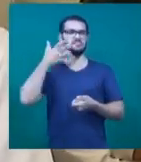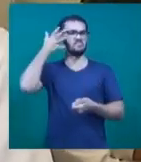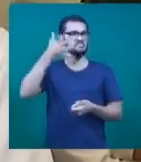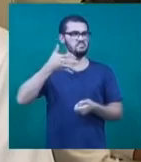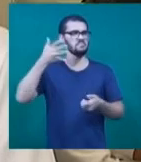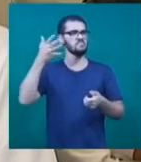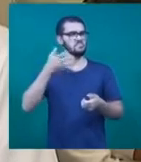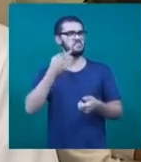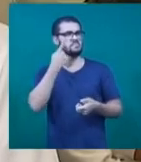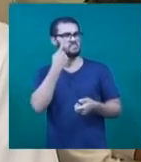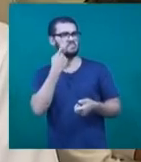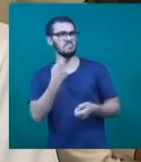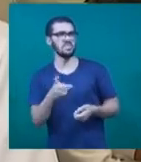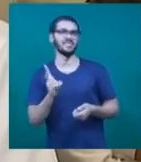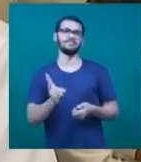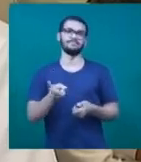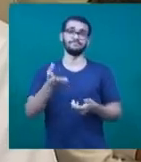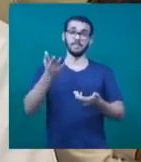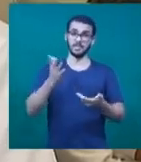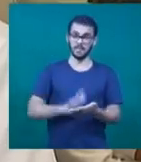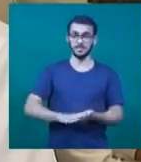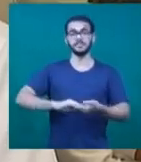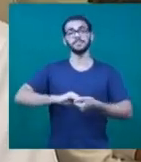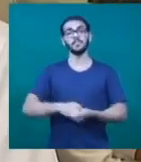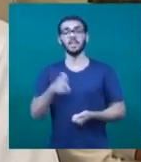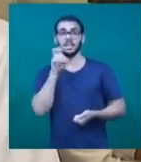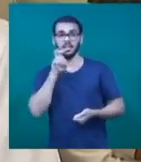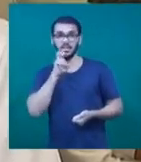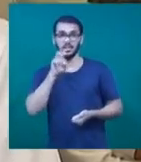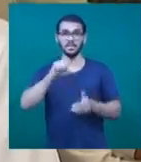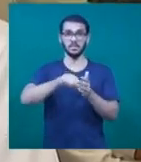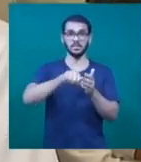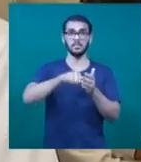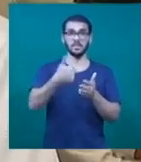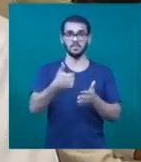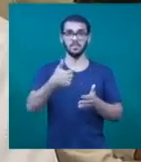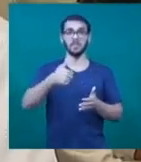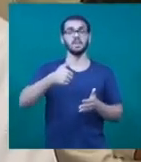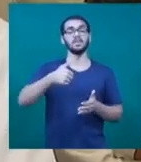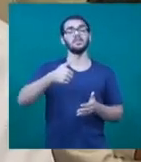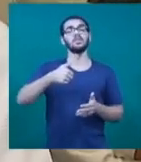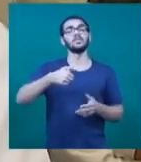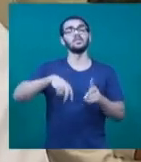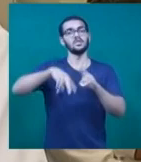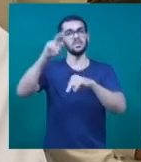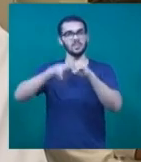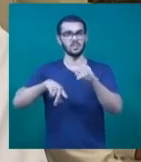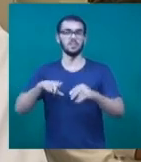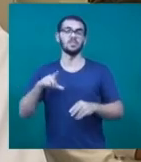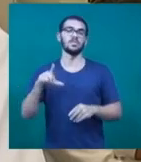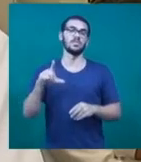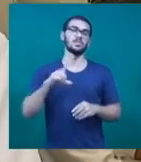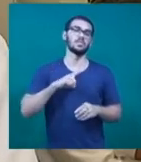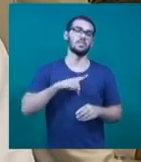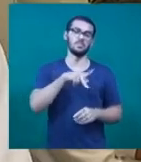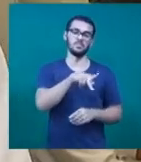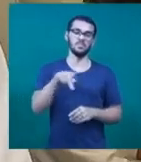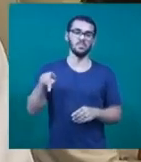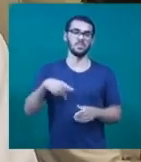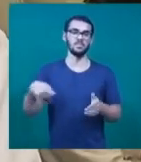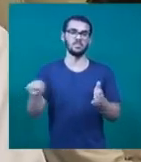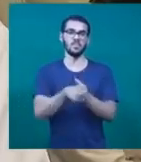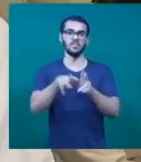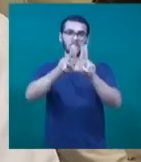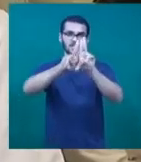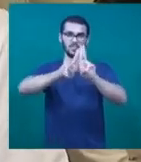sempre muito interessantes. Depois, na quinta-feira, dia 1º de junho, nós teremos também um professor da Federal